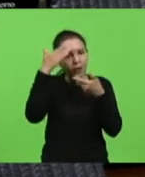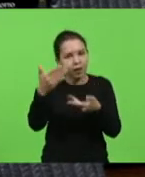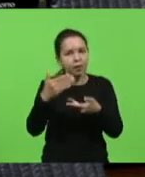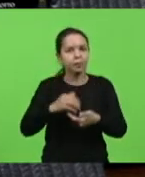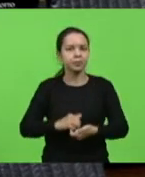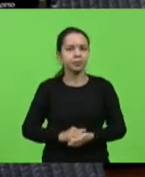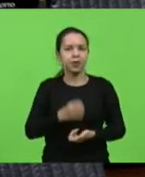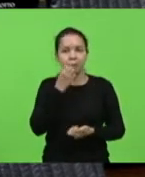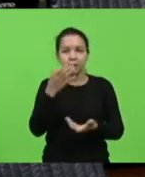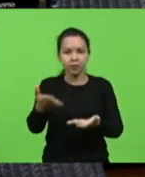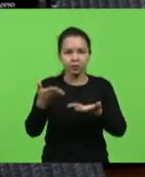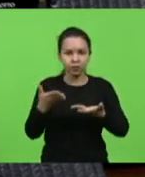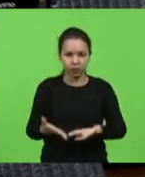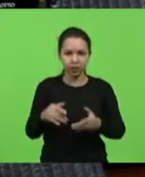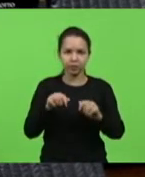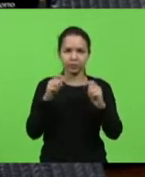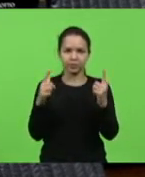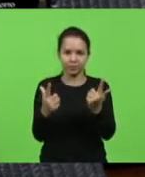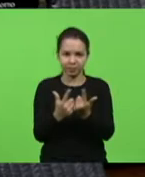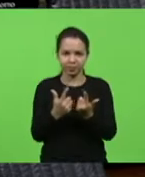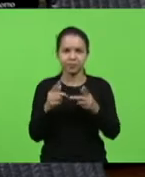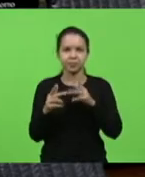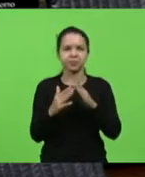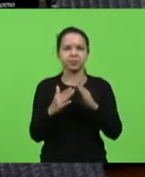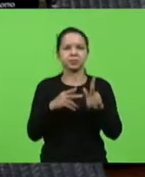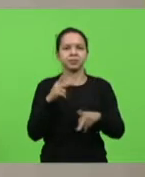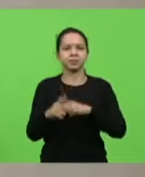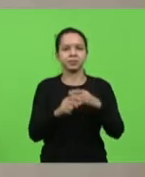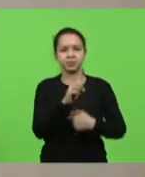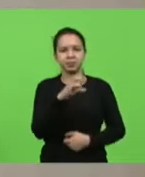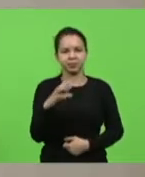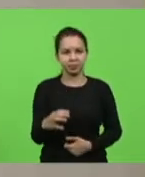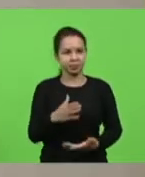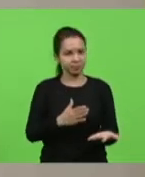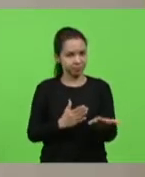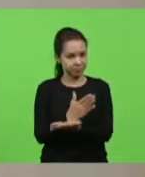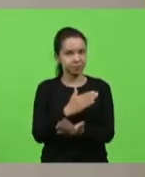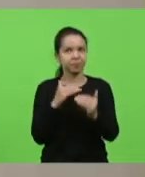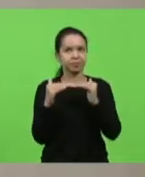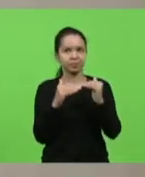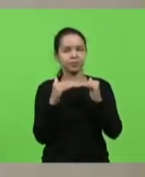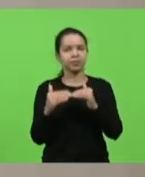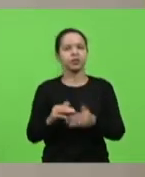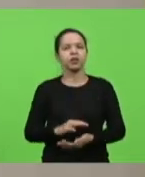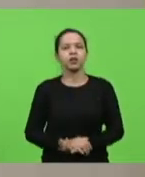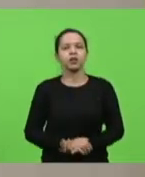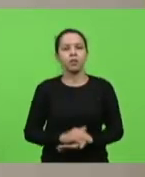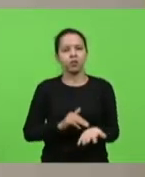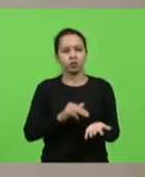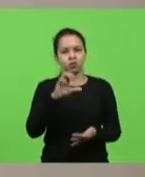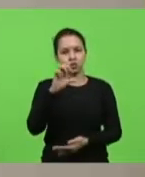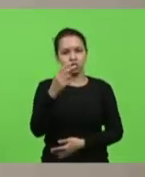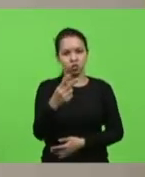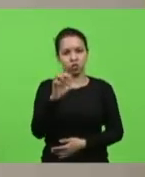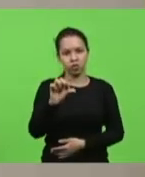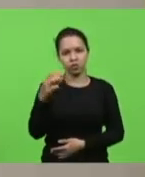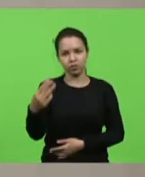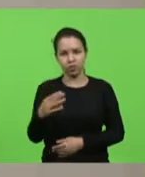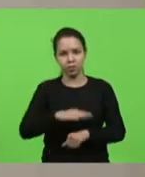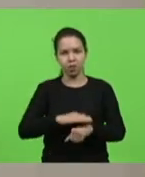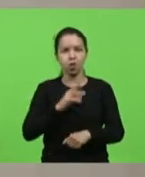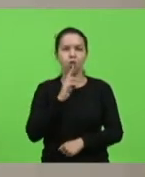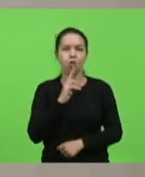Sejam bem-vindos à Casa dos Catarinenses. Aprovado por unanimidade. Moção 293, autor, deputado Rodrigo Minotto,